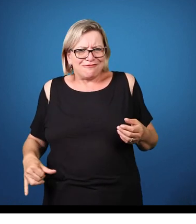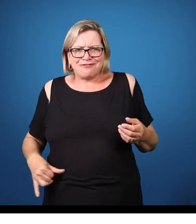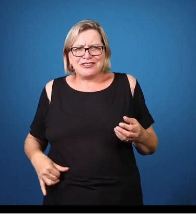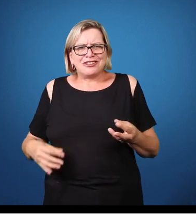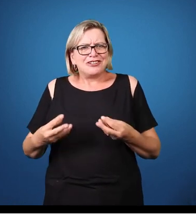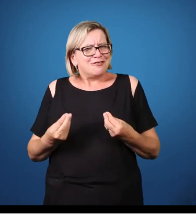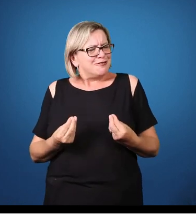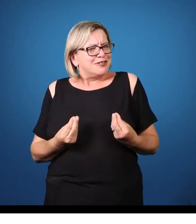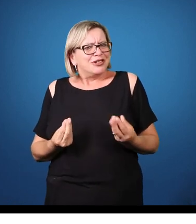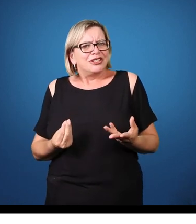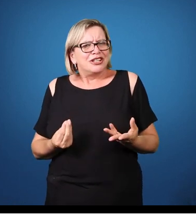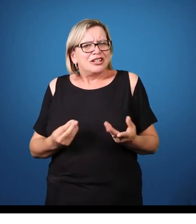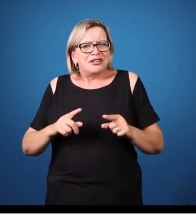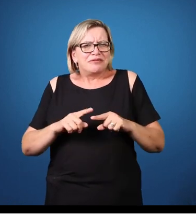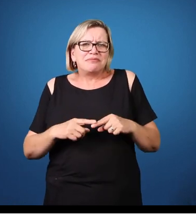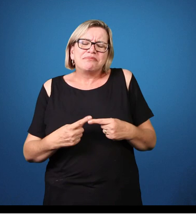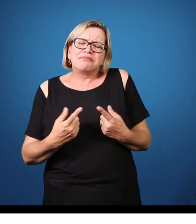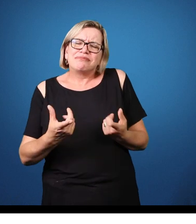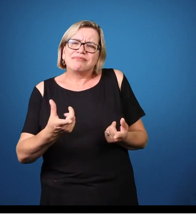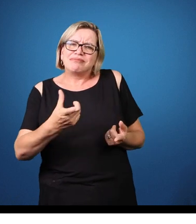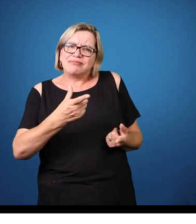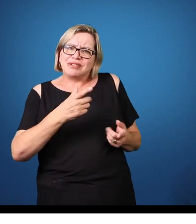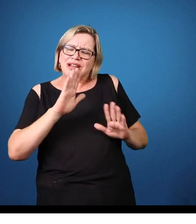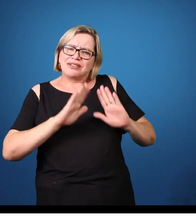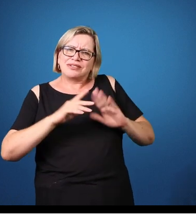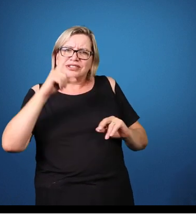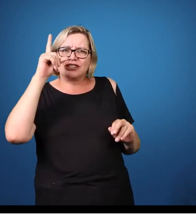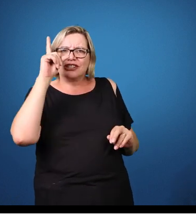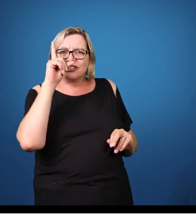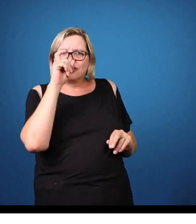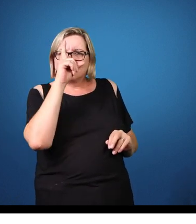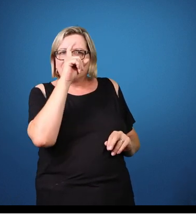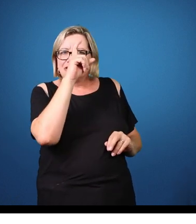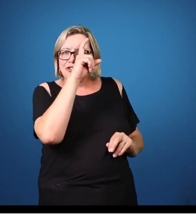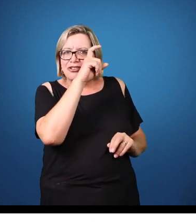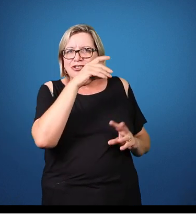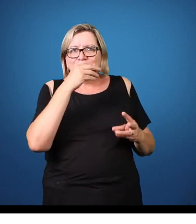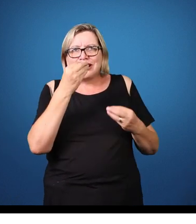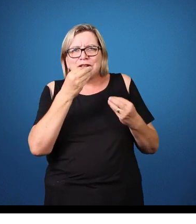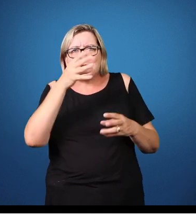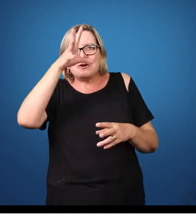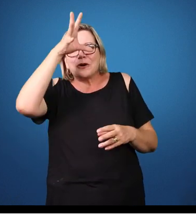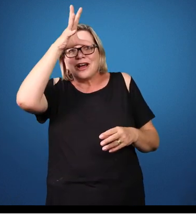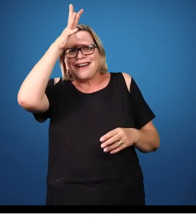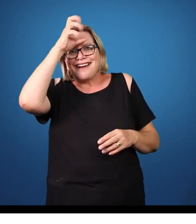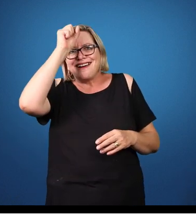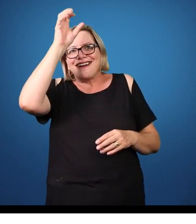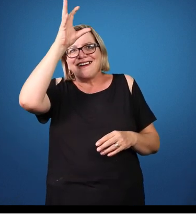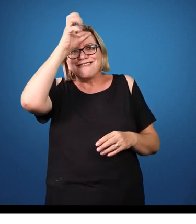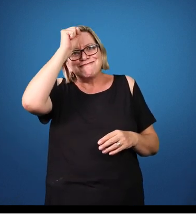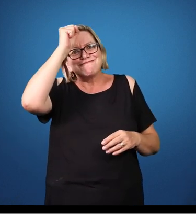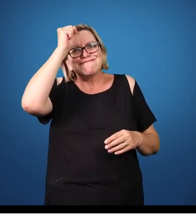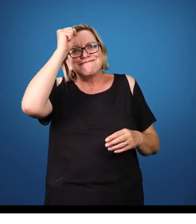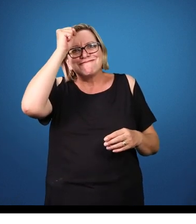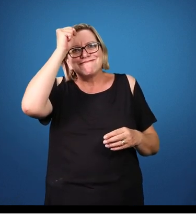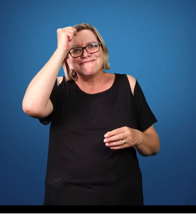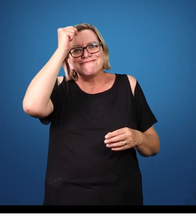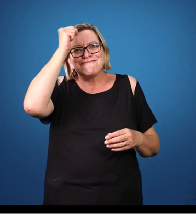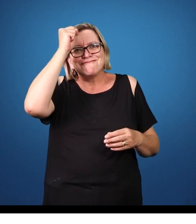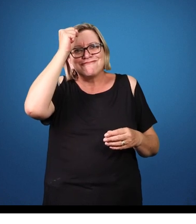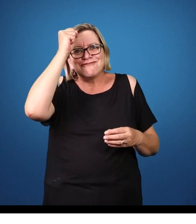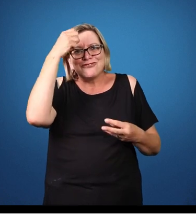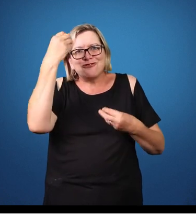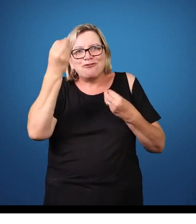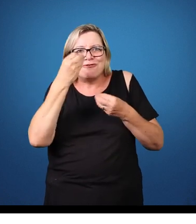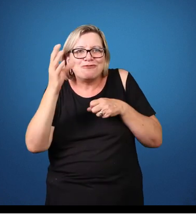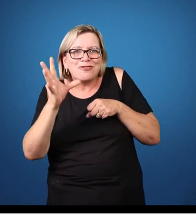processo de adquirir conhecimento ou desenvolver alguma habilidade que é